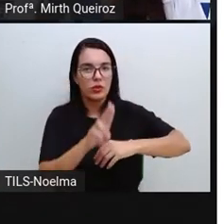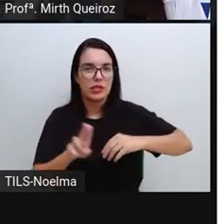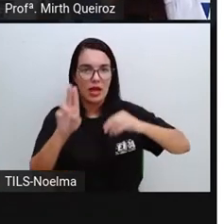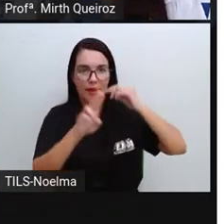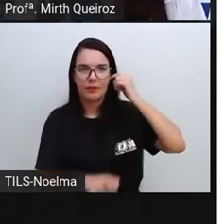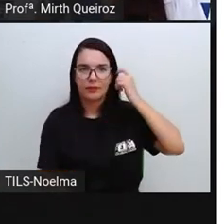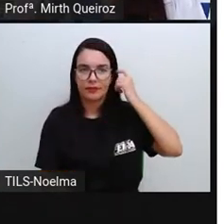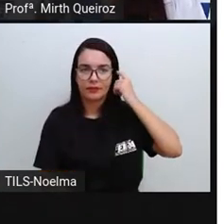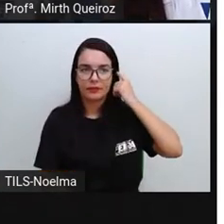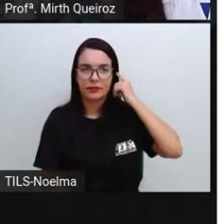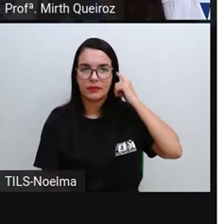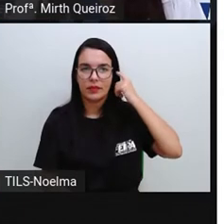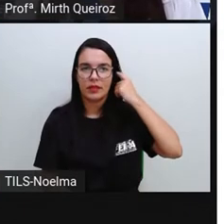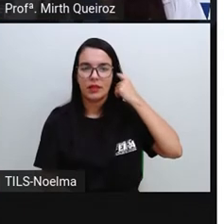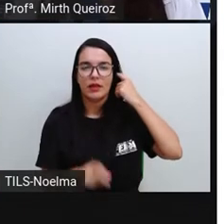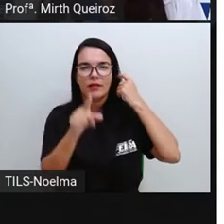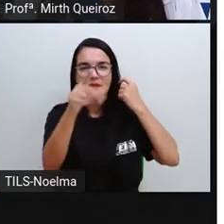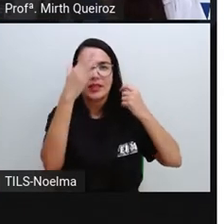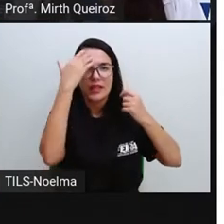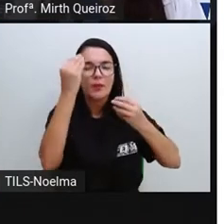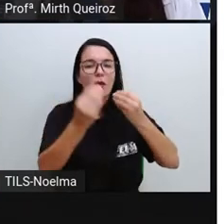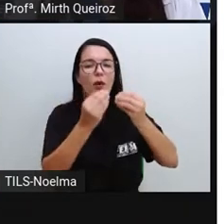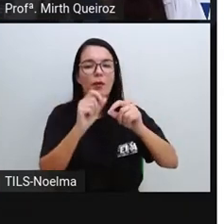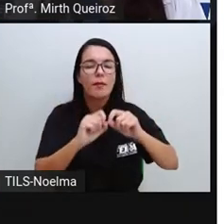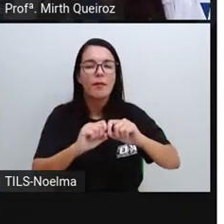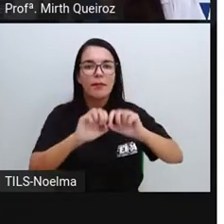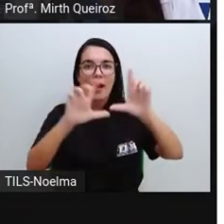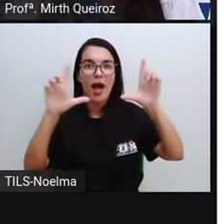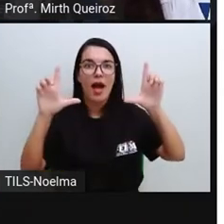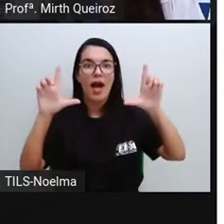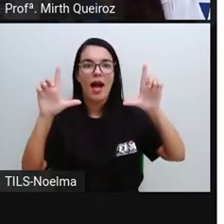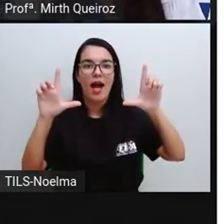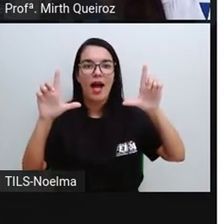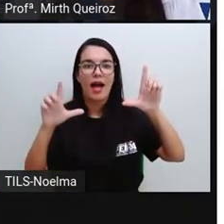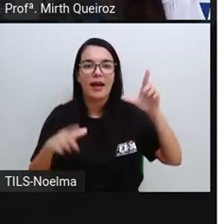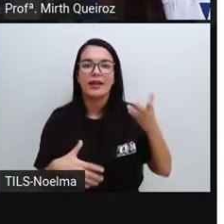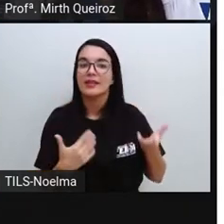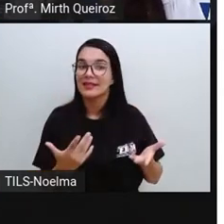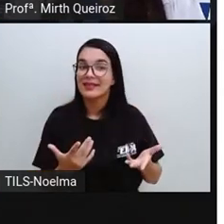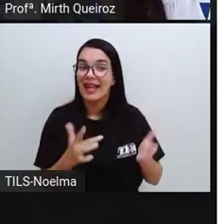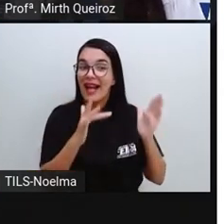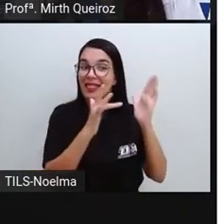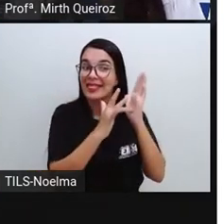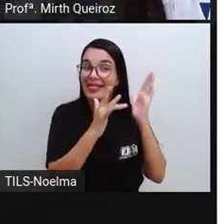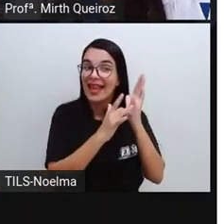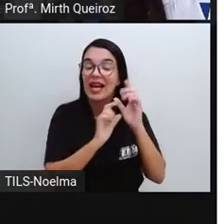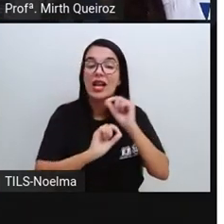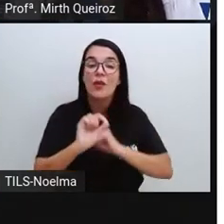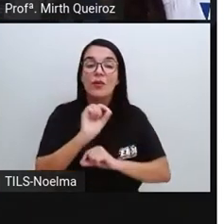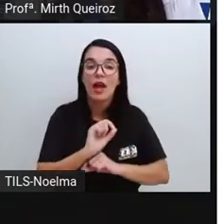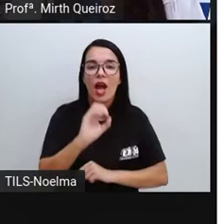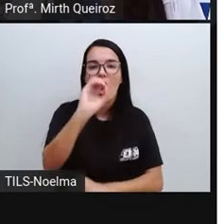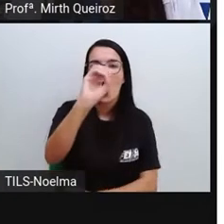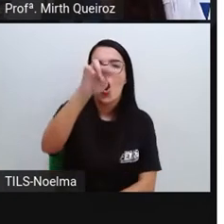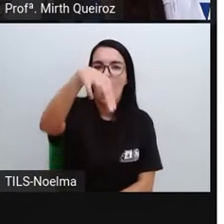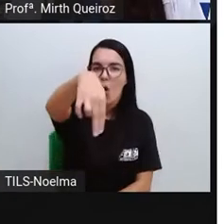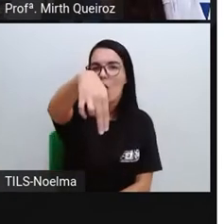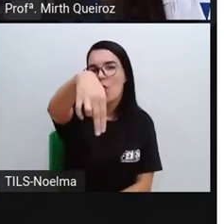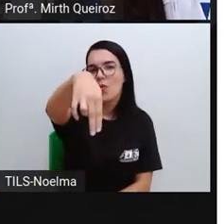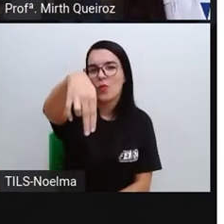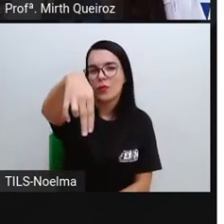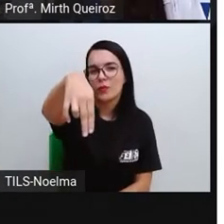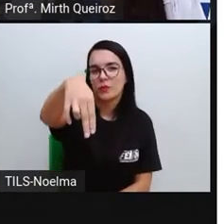Alguém sabe como é que nós ligamos uma calculadora? Através de quê? Dessa teclinha aqui, né? O ON.